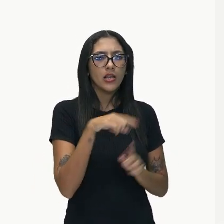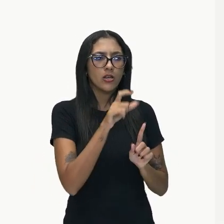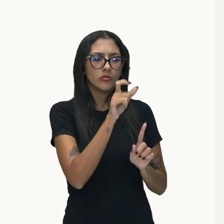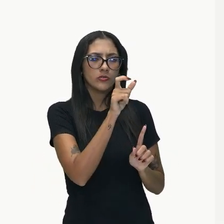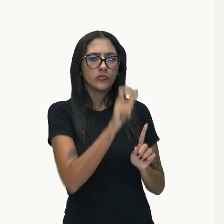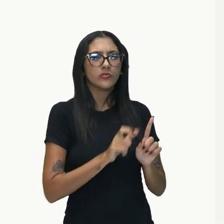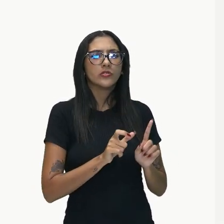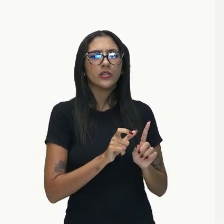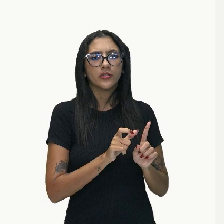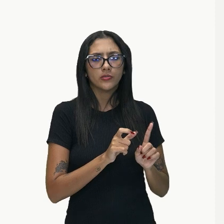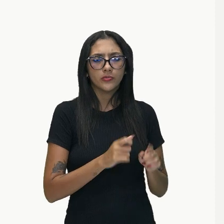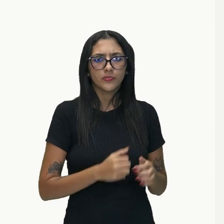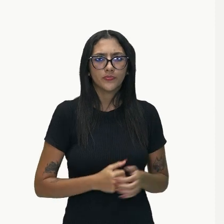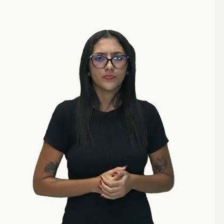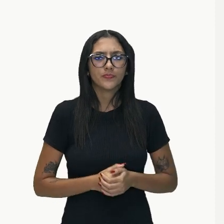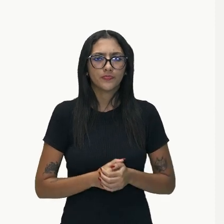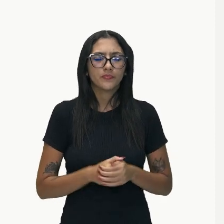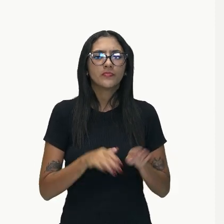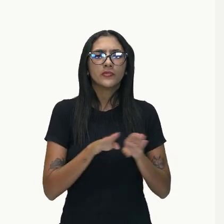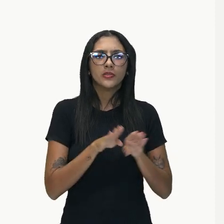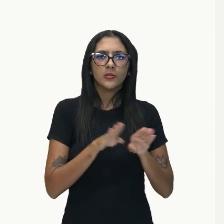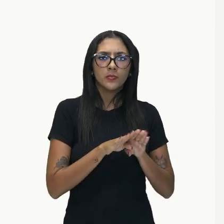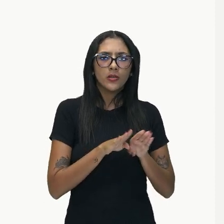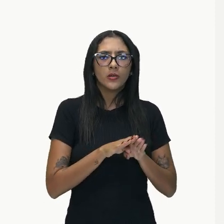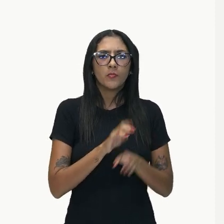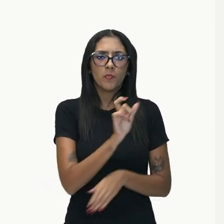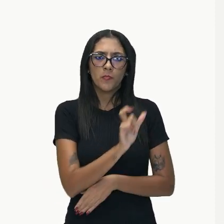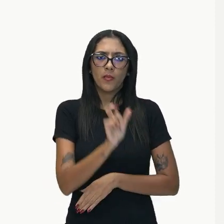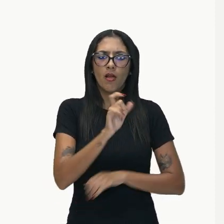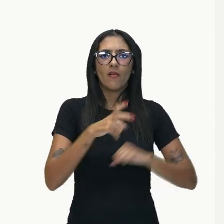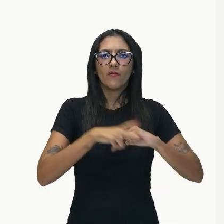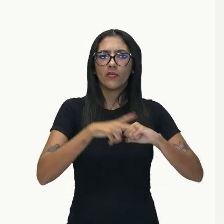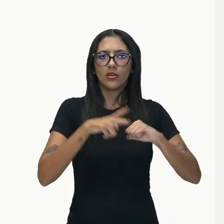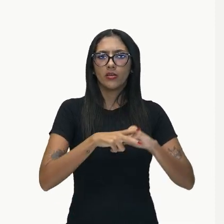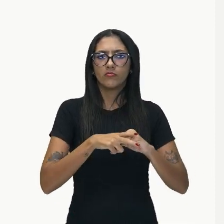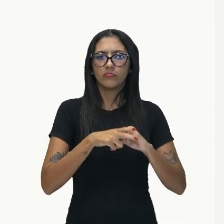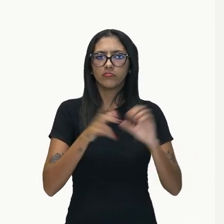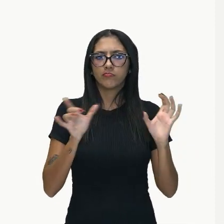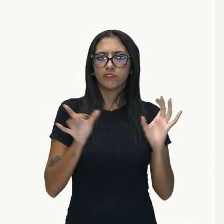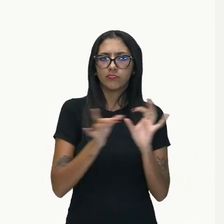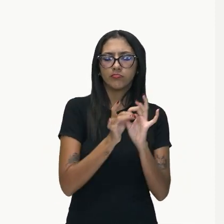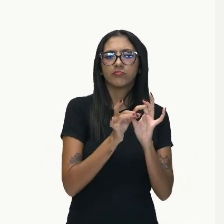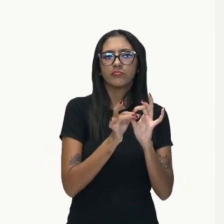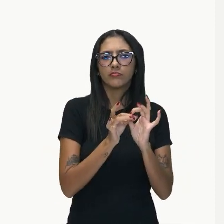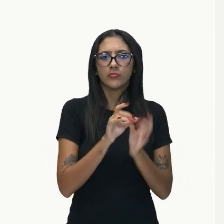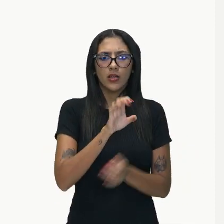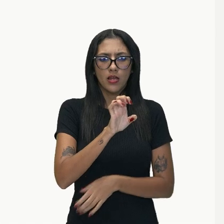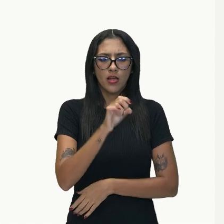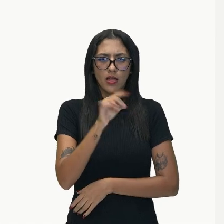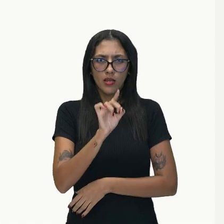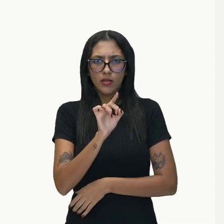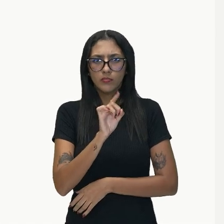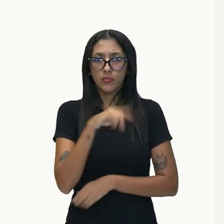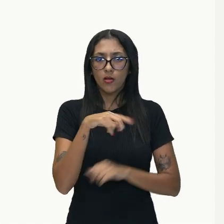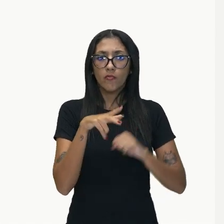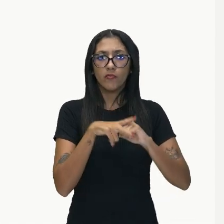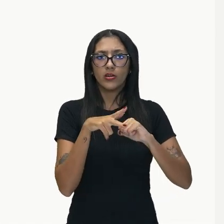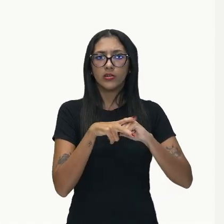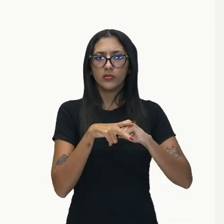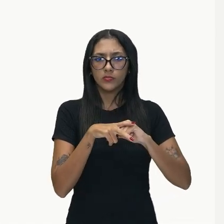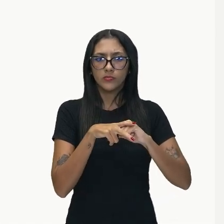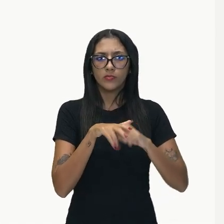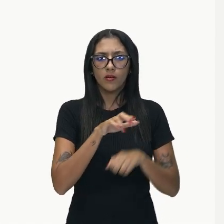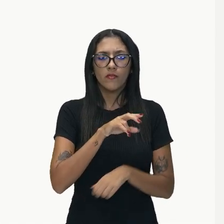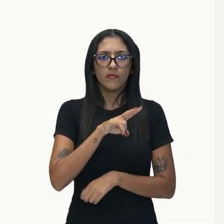Temos o nosso verbo de ligação, ok? Verbo ser. E observem que